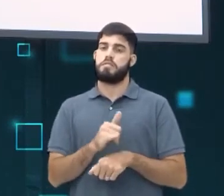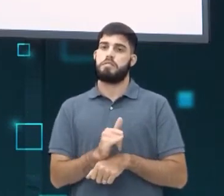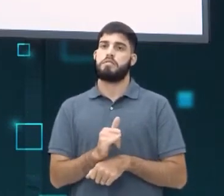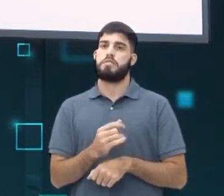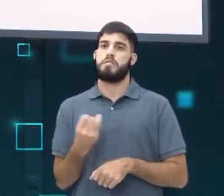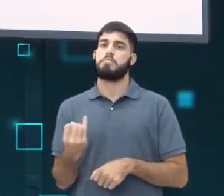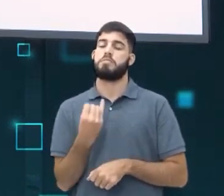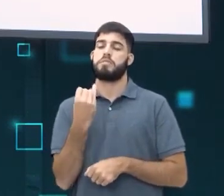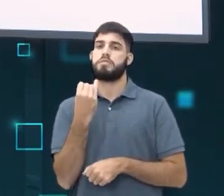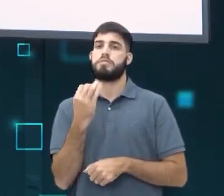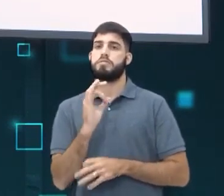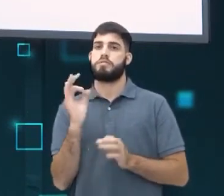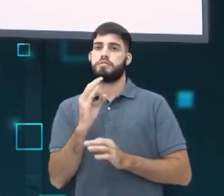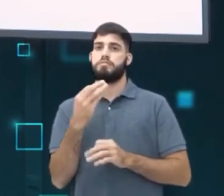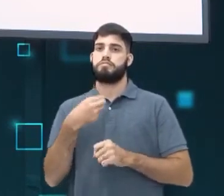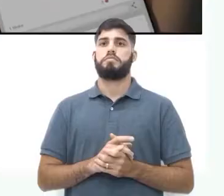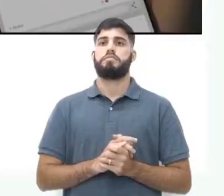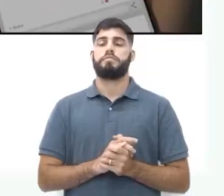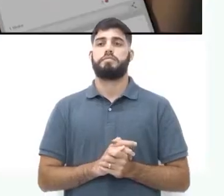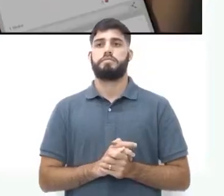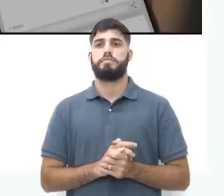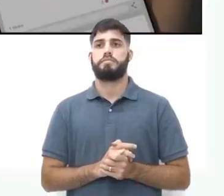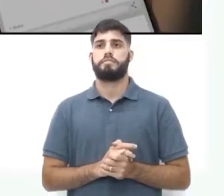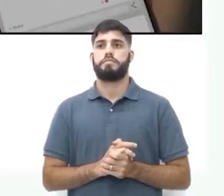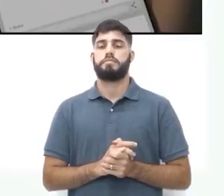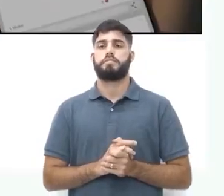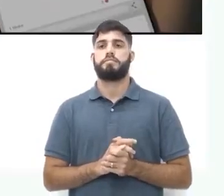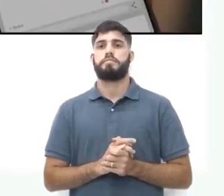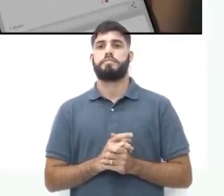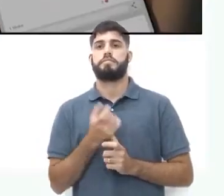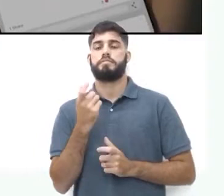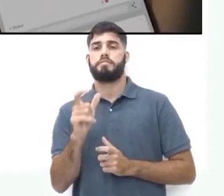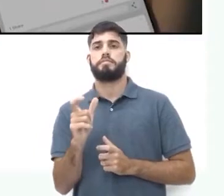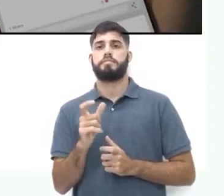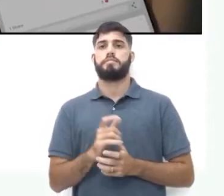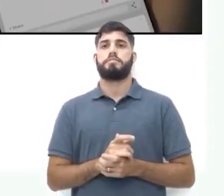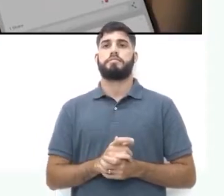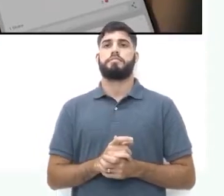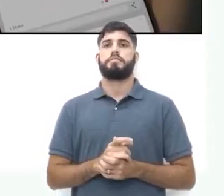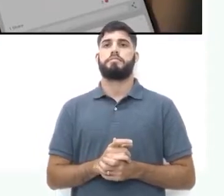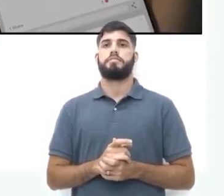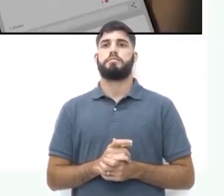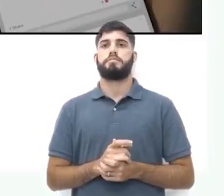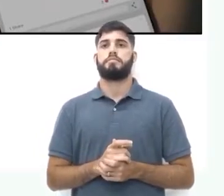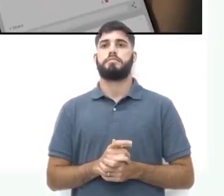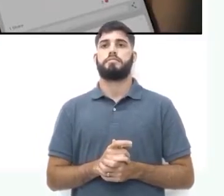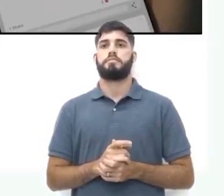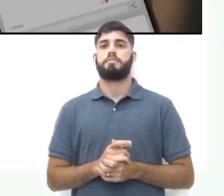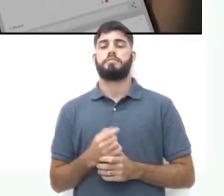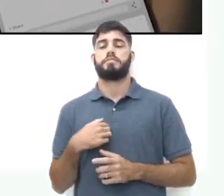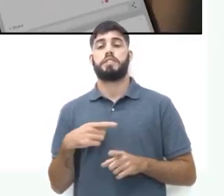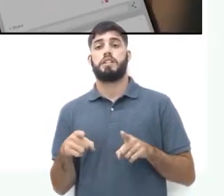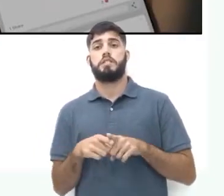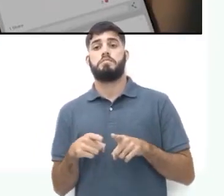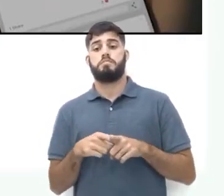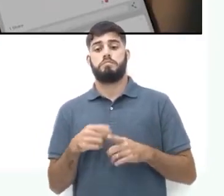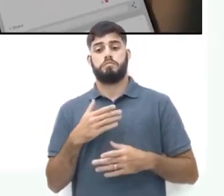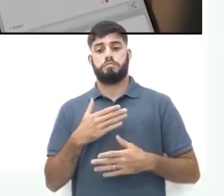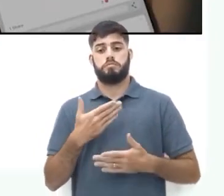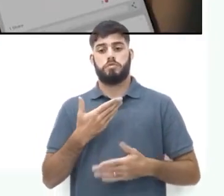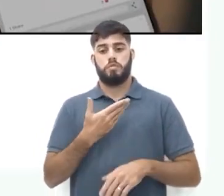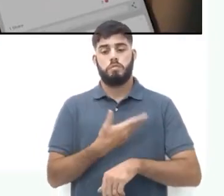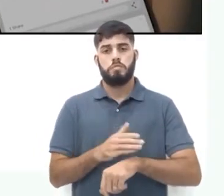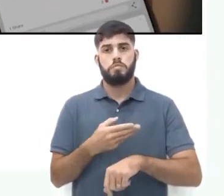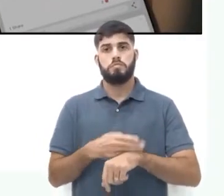importante não enviar esse tipo de conteúdo. Críticas à aparência física, à opinião e ao comportamento social de